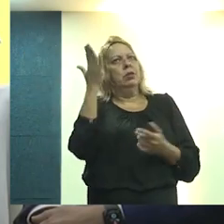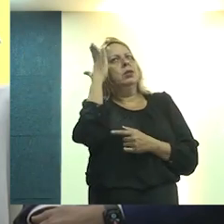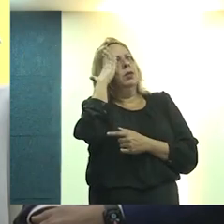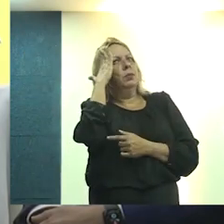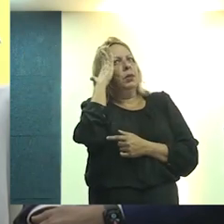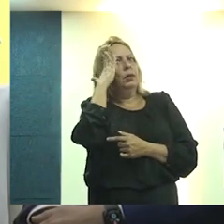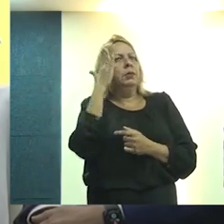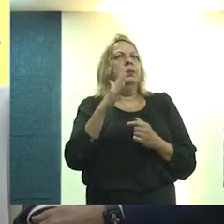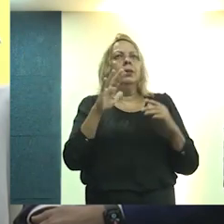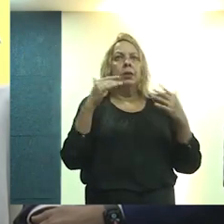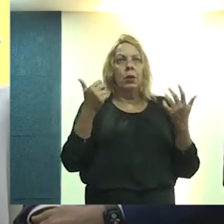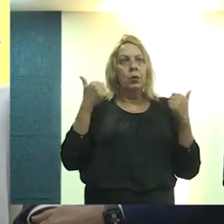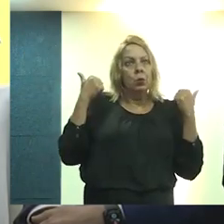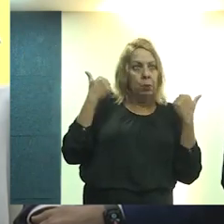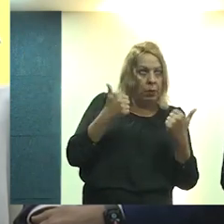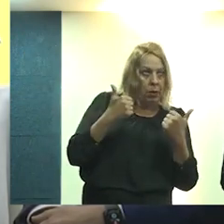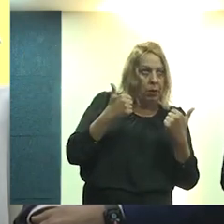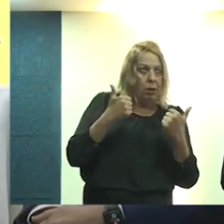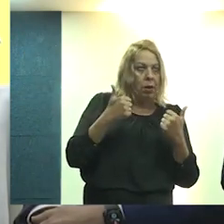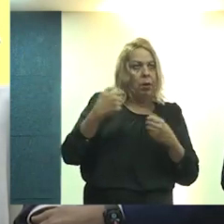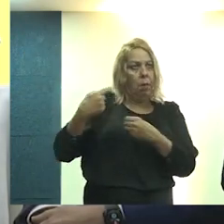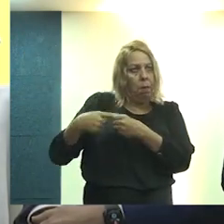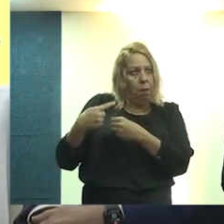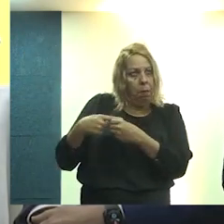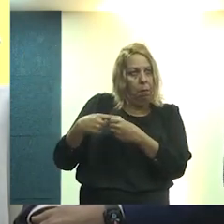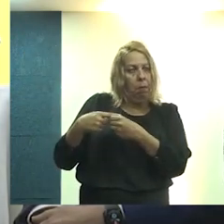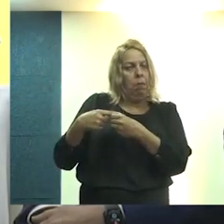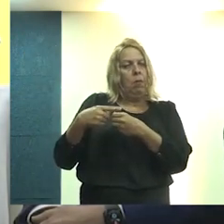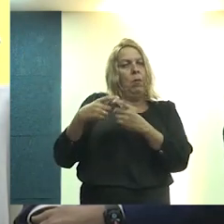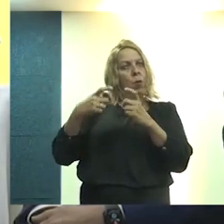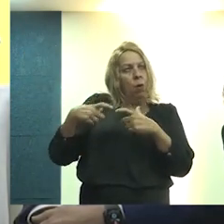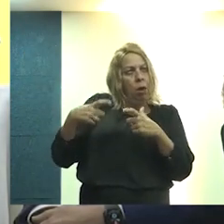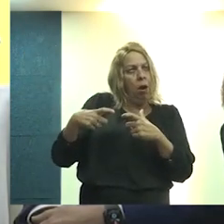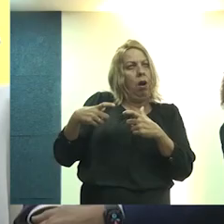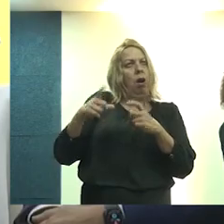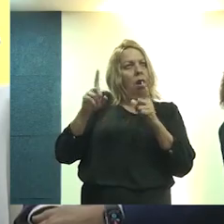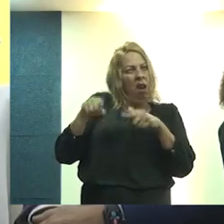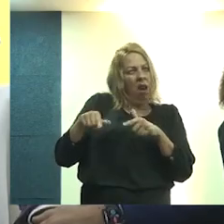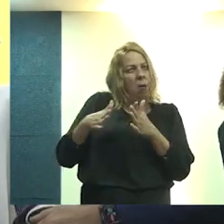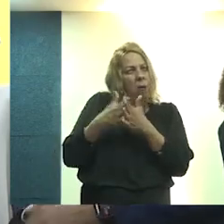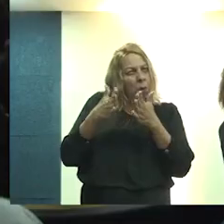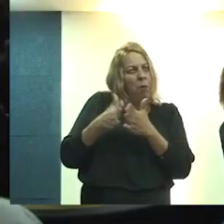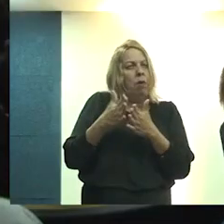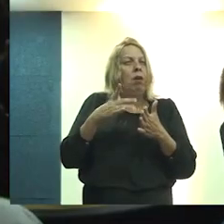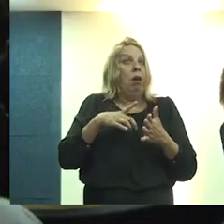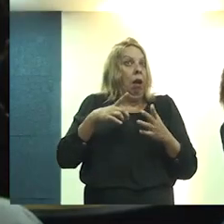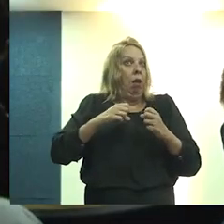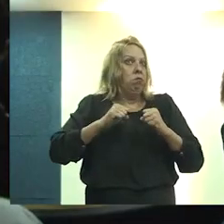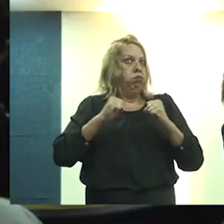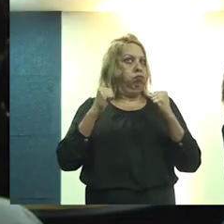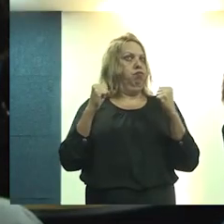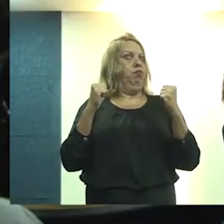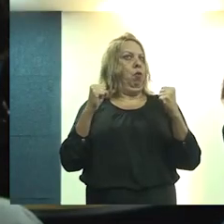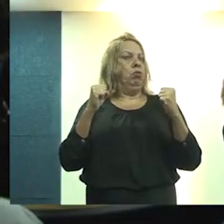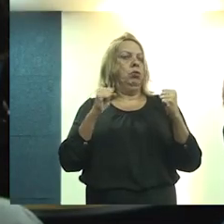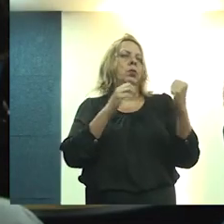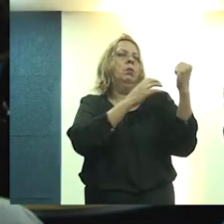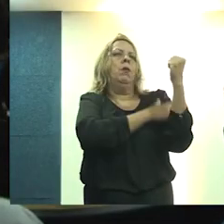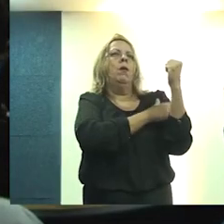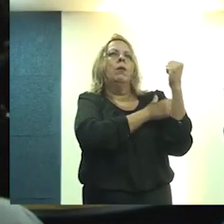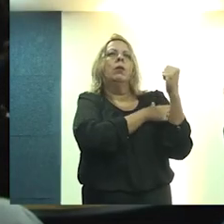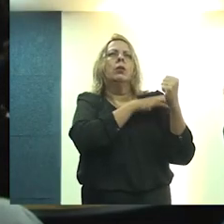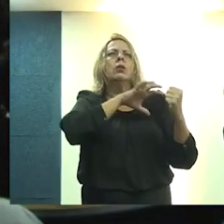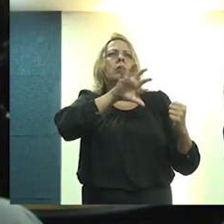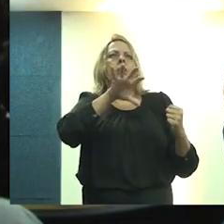saber. Então, tudo bem que a periferia é potente, é potente sim, como Dalva bem mostrou, a potência